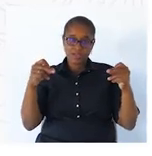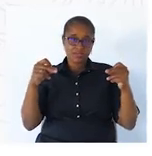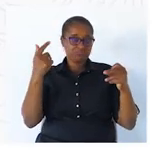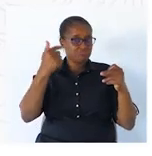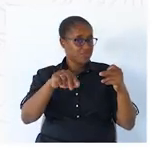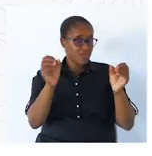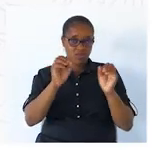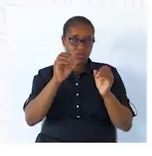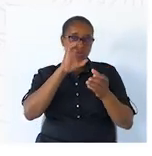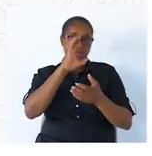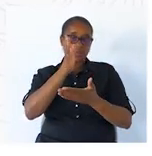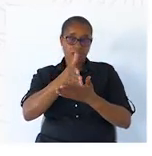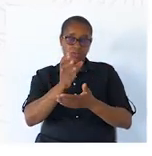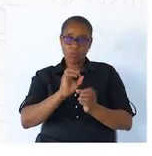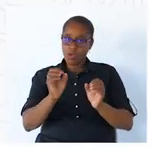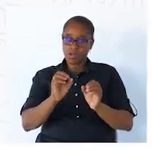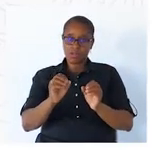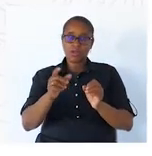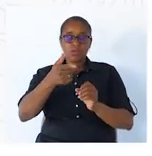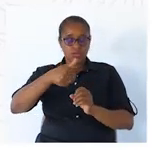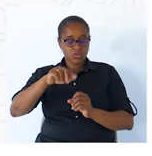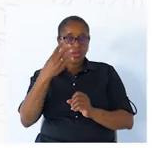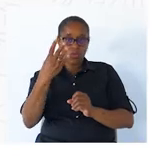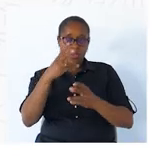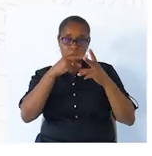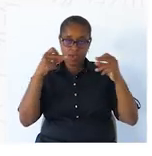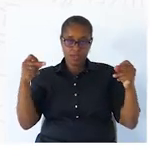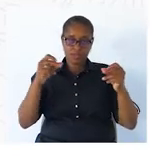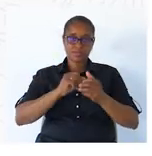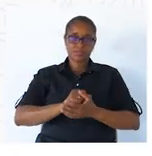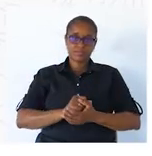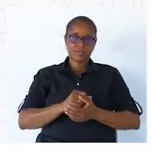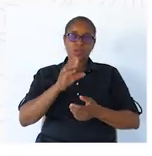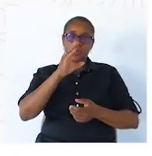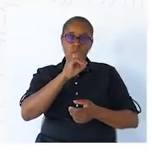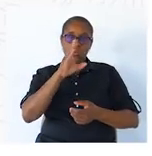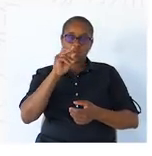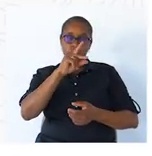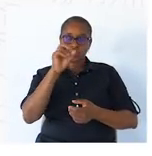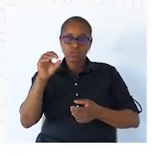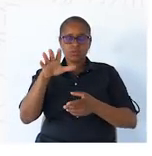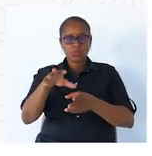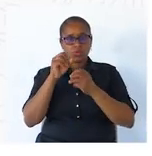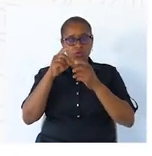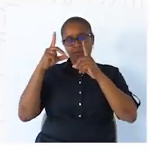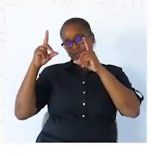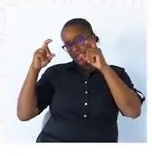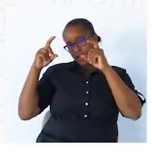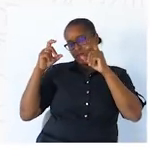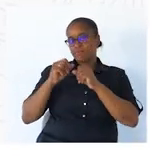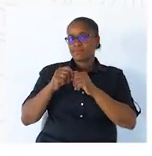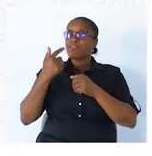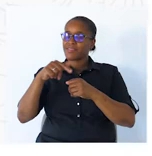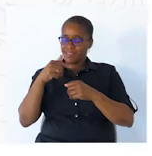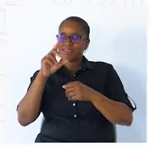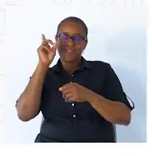contém um complemento direto. Nós temos quatro frases. O João tirou uma selfie. Claro, ele